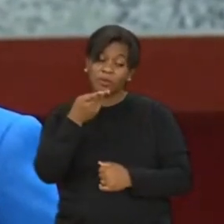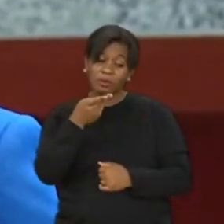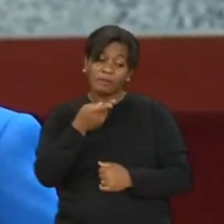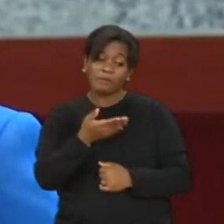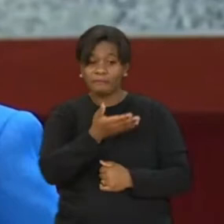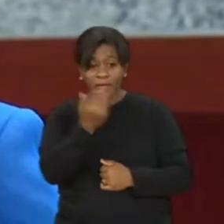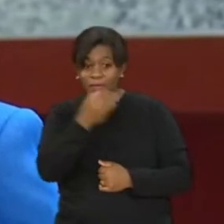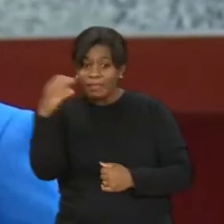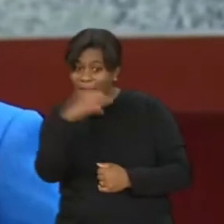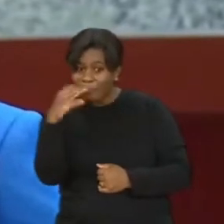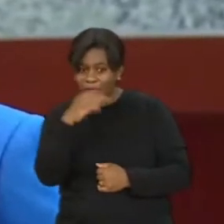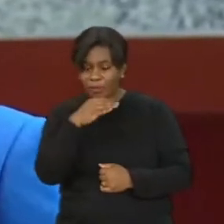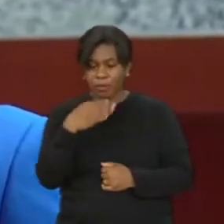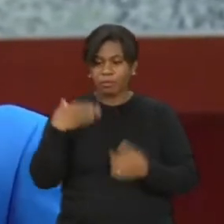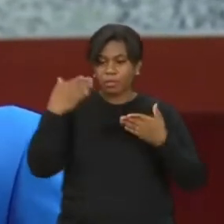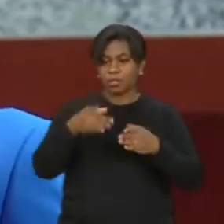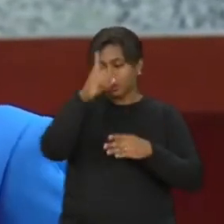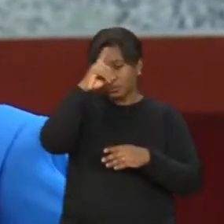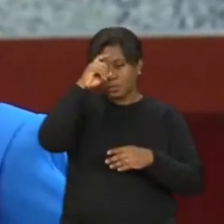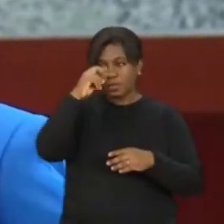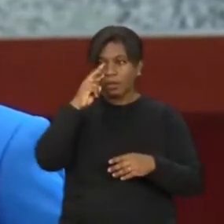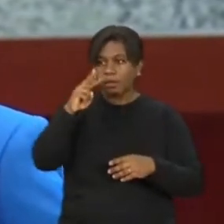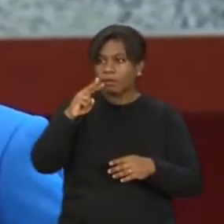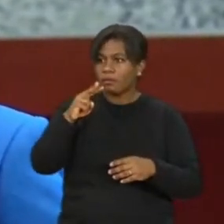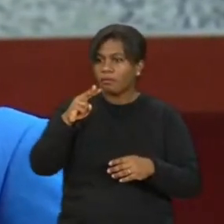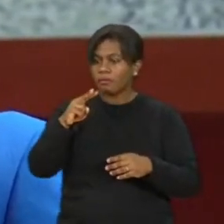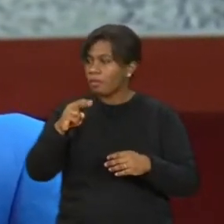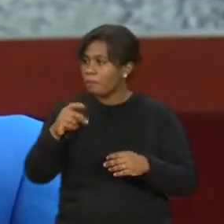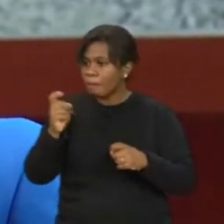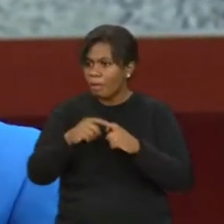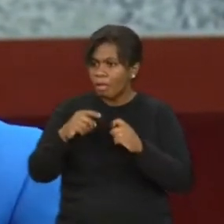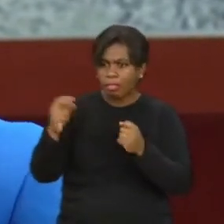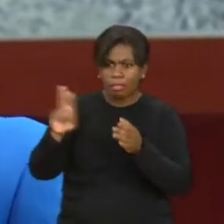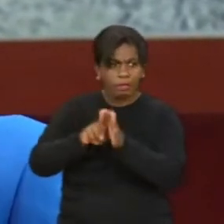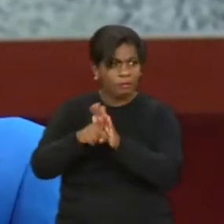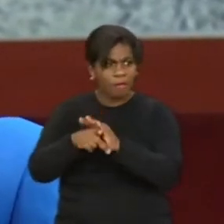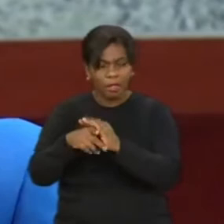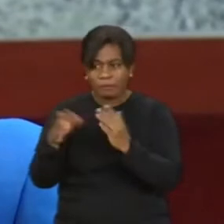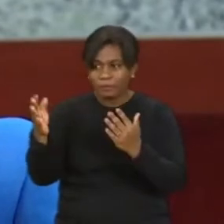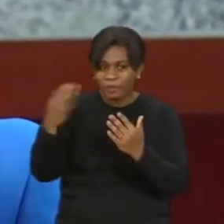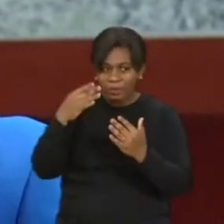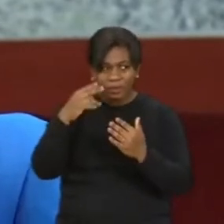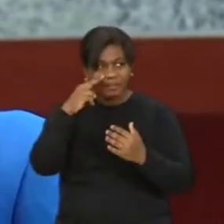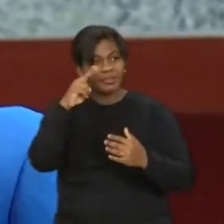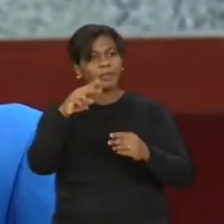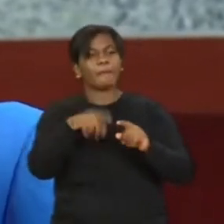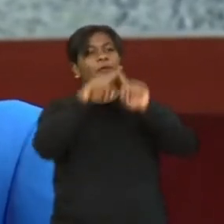rápido. E quando eu cheguei lá, que encontrei todo aquele aparato médico e olhando a sinalização das máquinas,